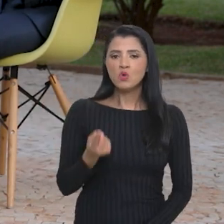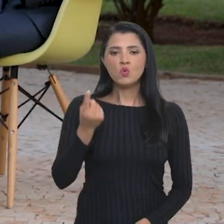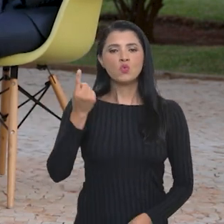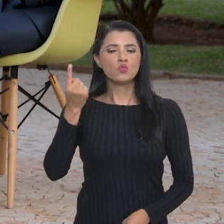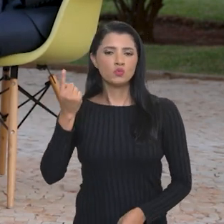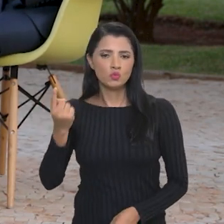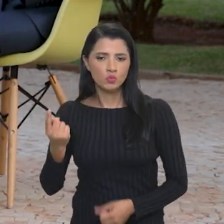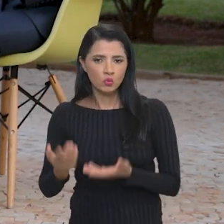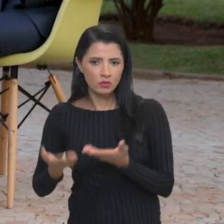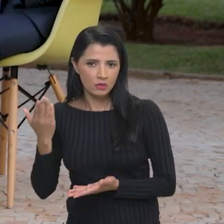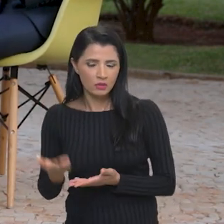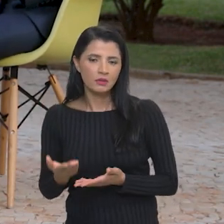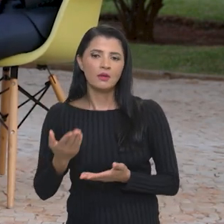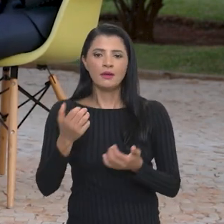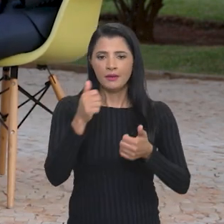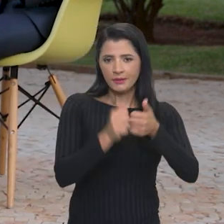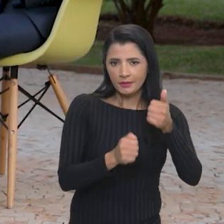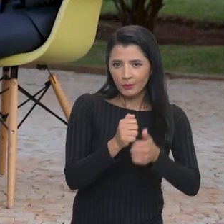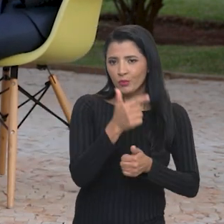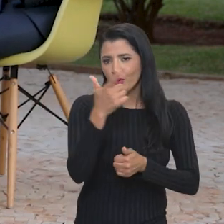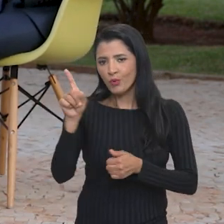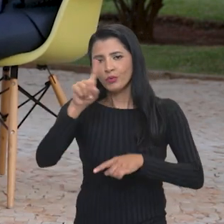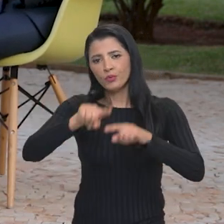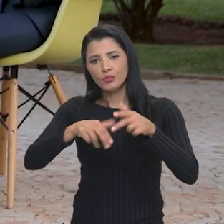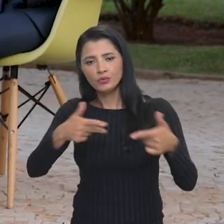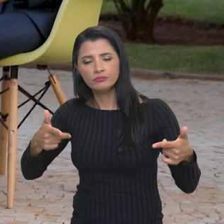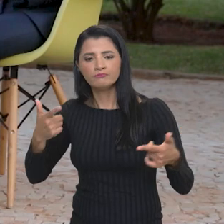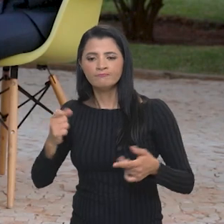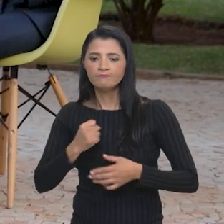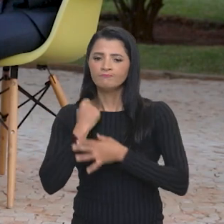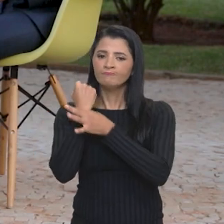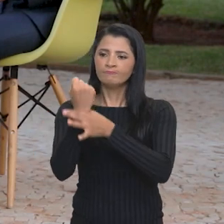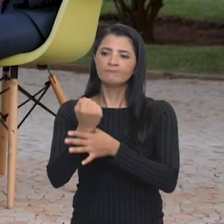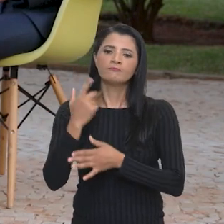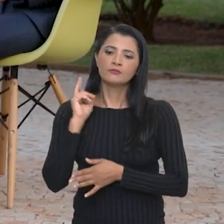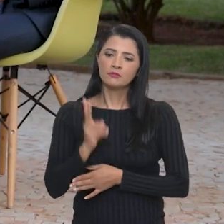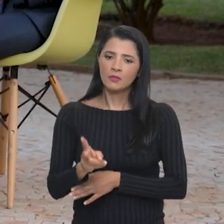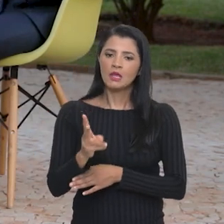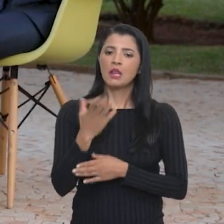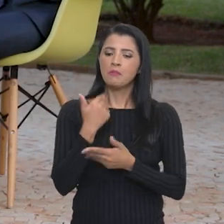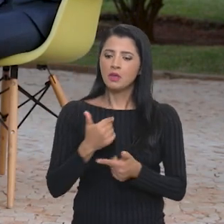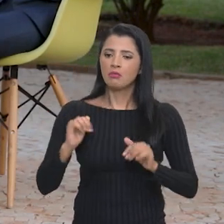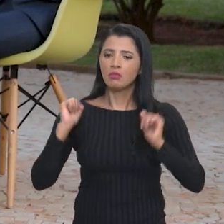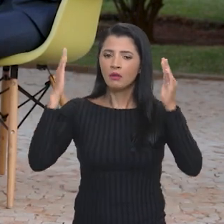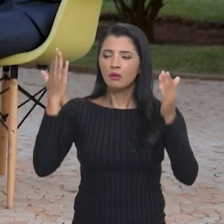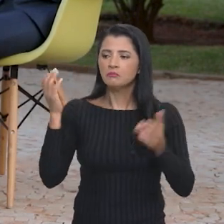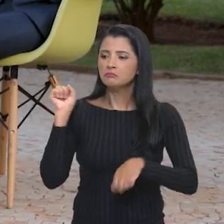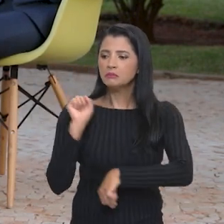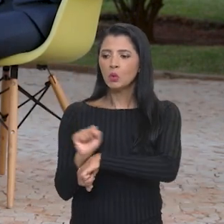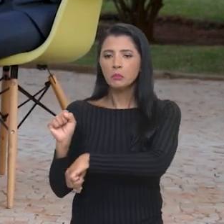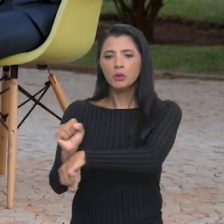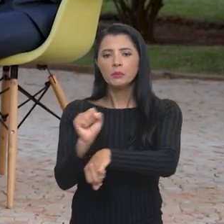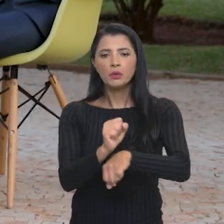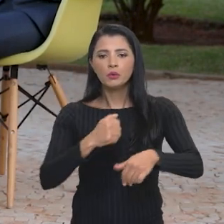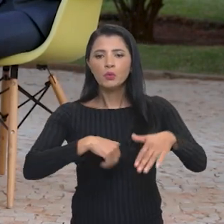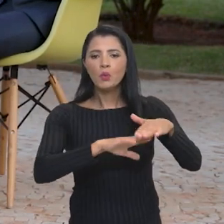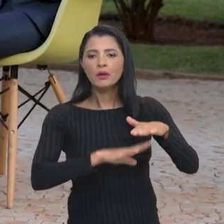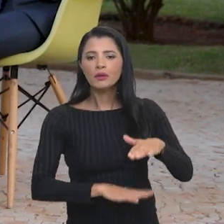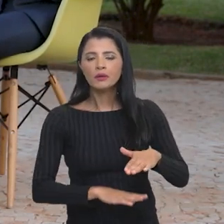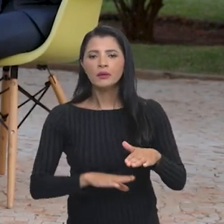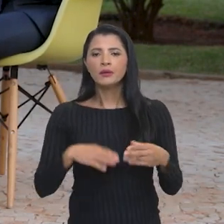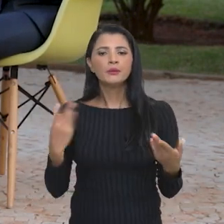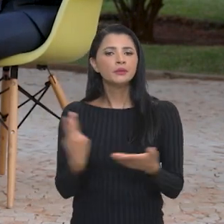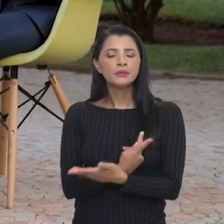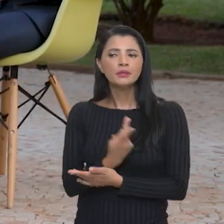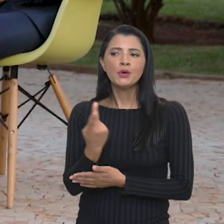outros produtos que garantem a soberania alimentar do nosso país foi deixado de fazer. O que aconteceu? Quando o poder público, quando o governo federal se